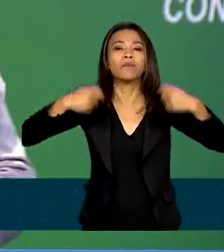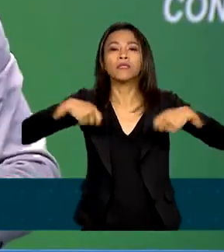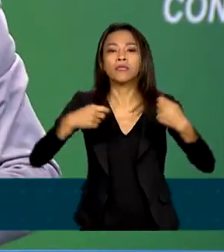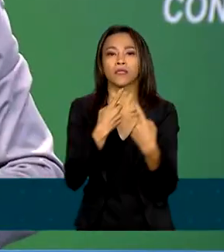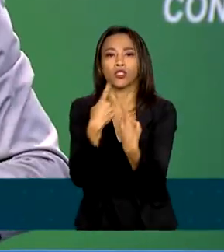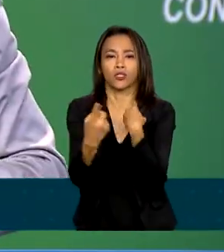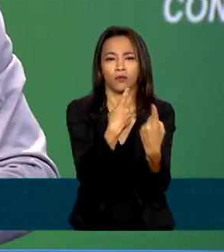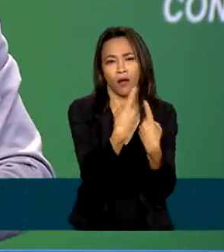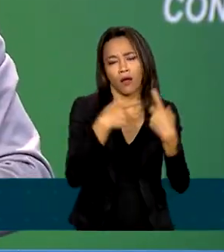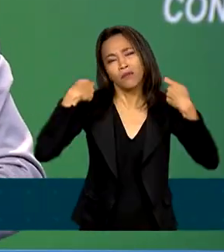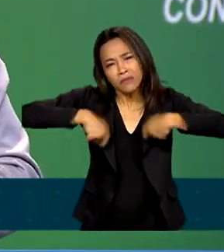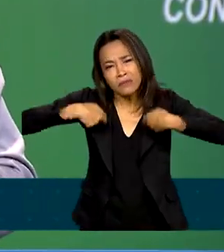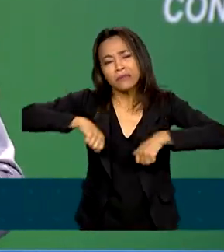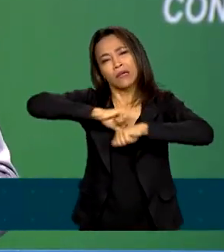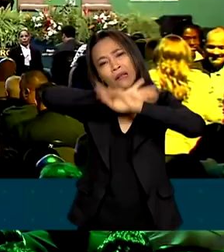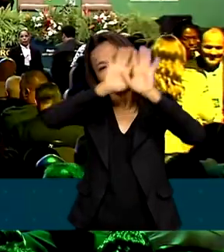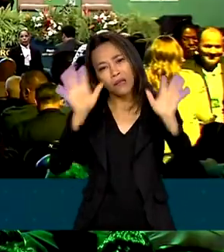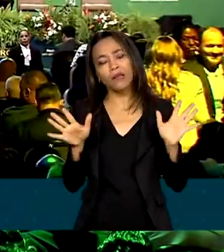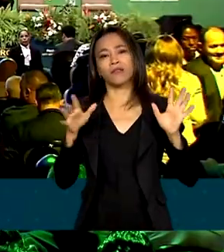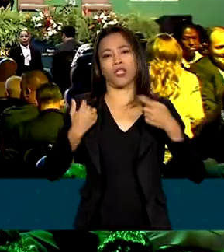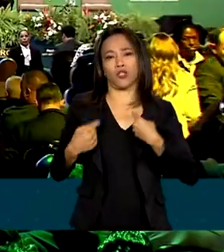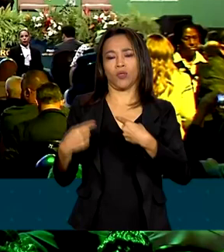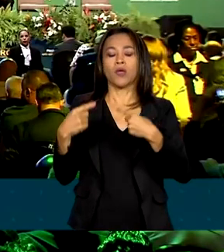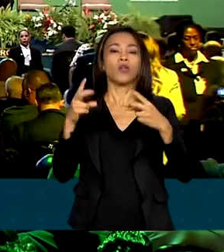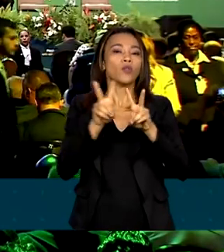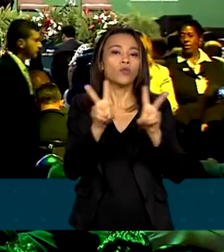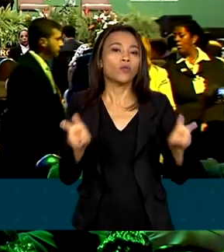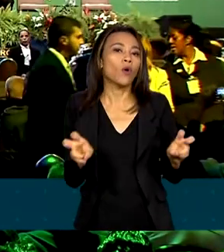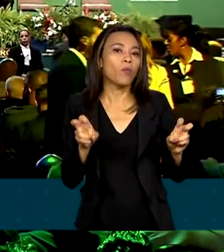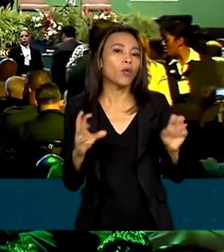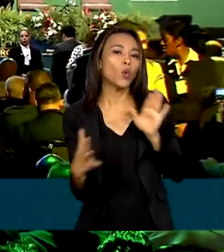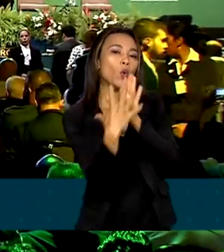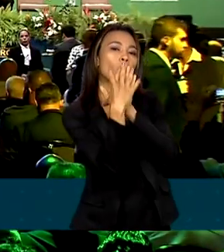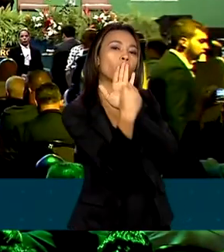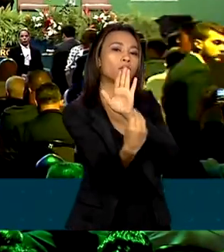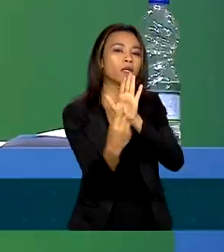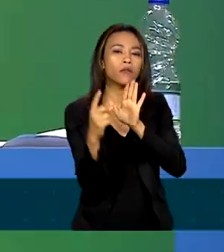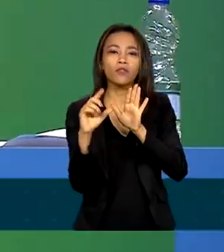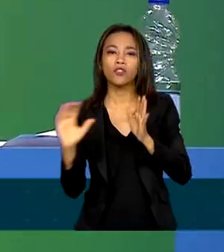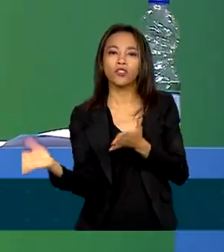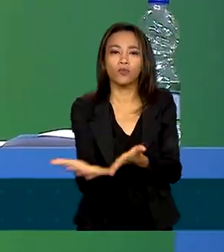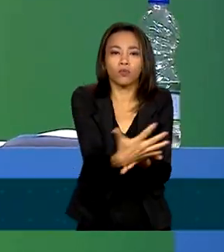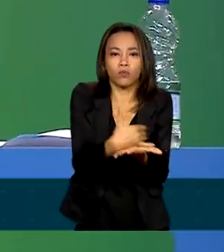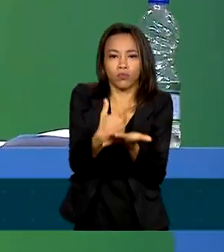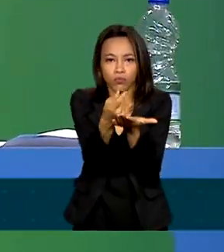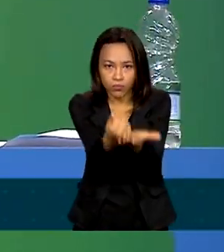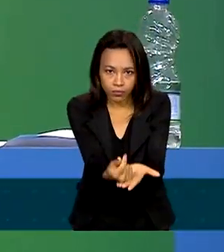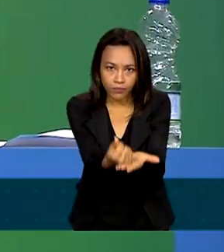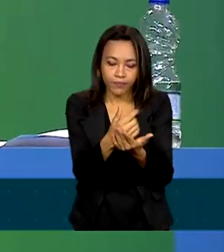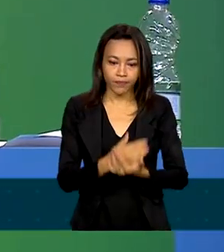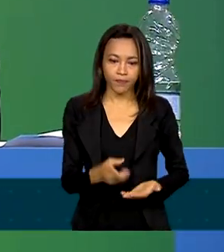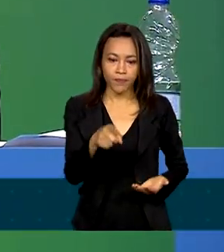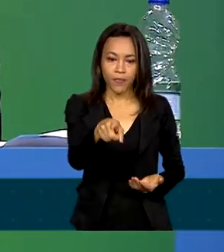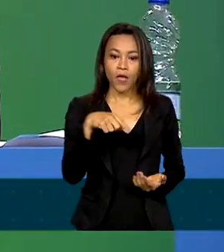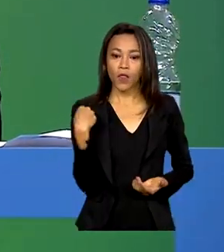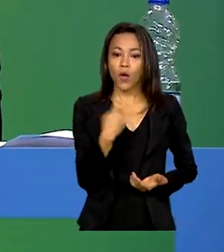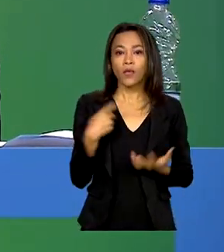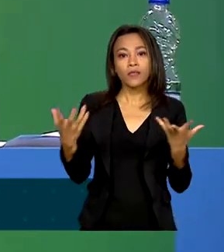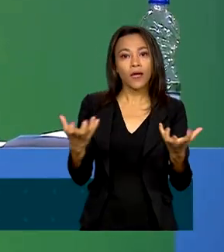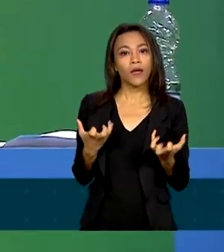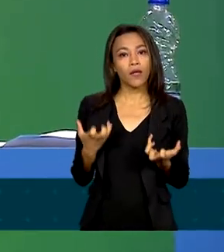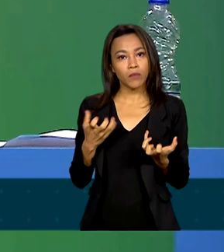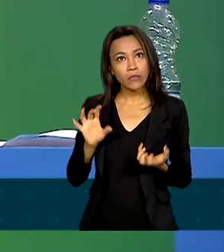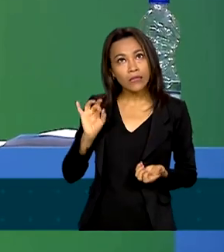e transparência nas discussões para modernizar o modelo de arrecadação. O que nós queremos, enquanto município,